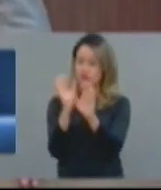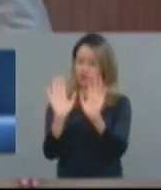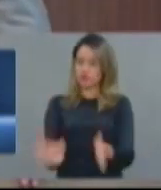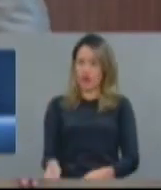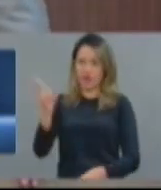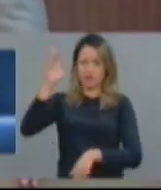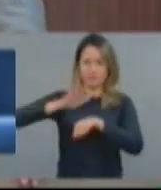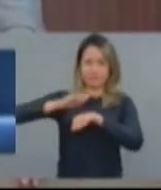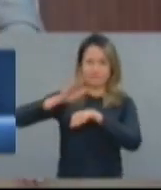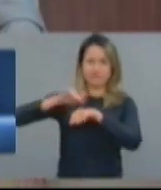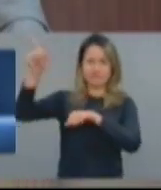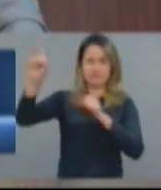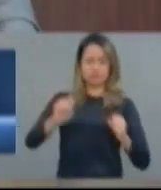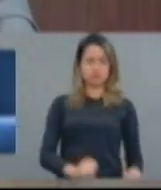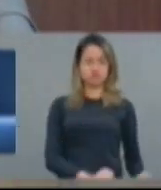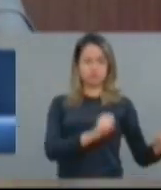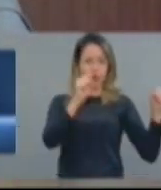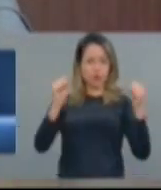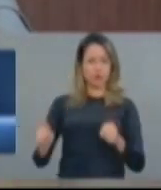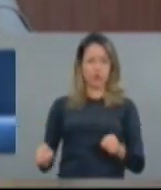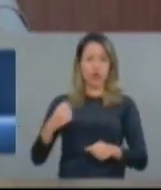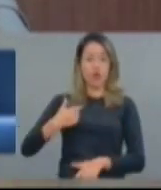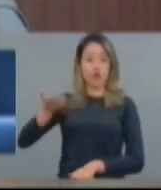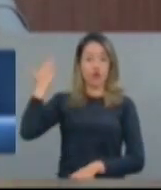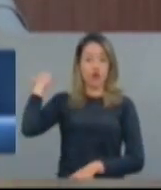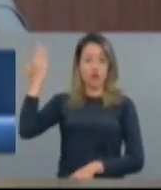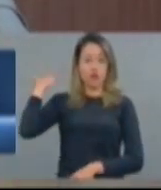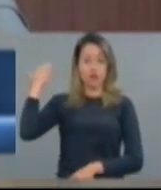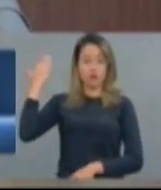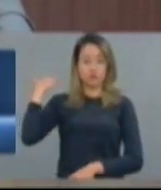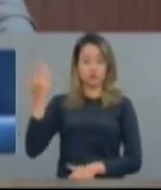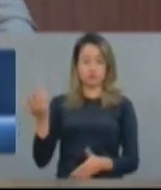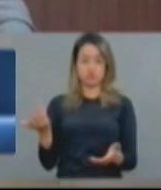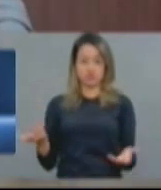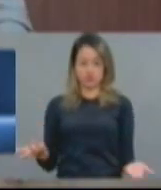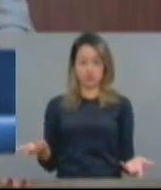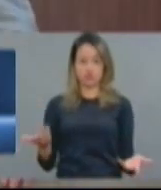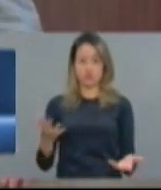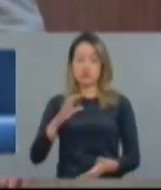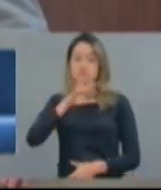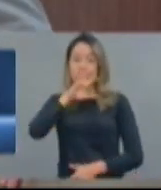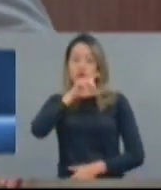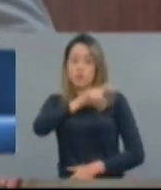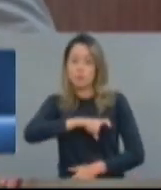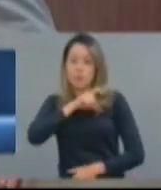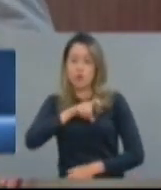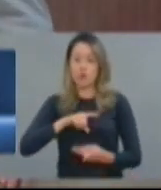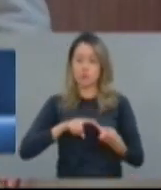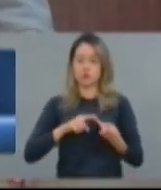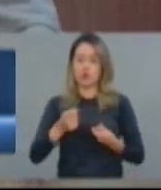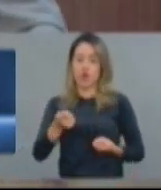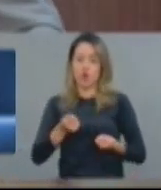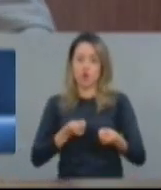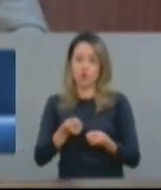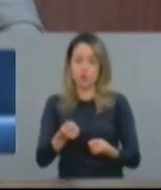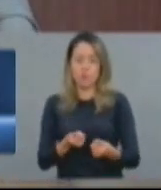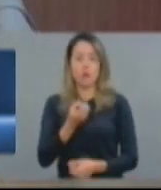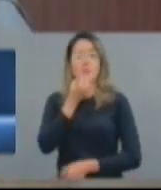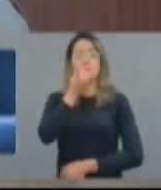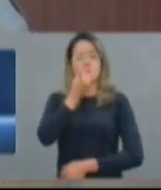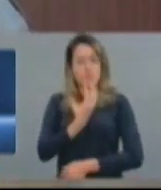o mundo caminhava bem, enquanto a receita líquida do Estado saía